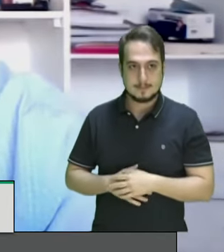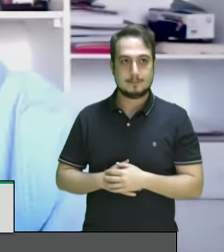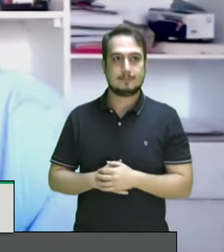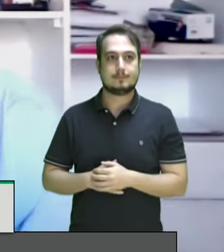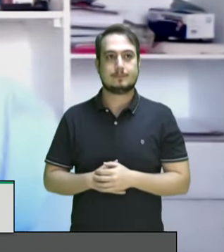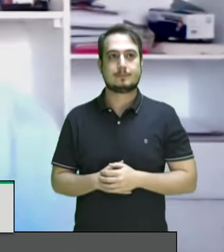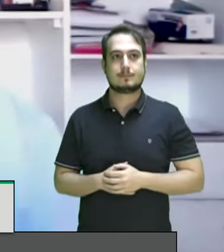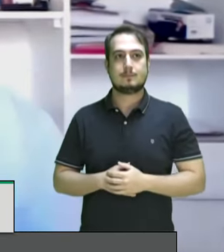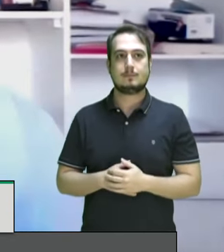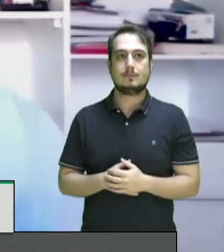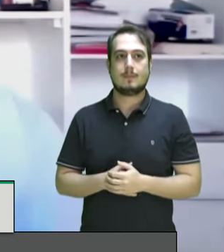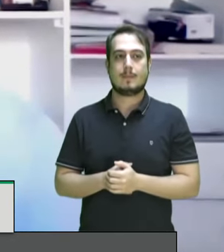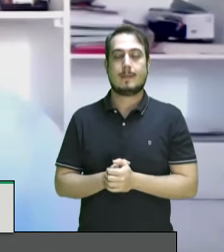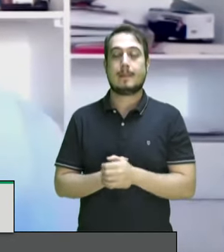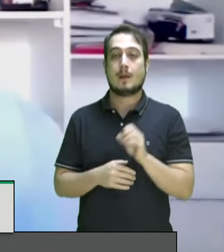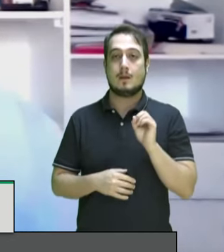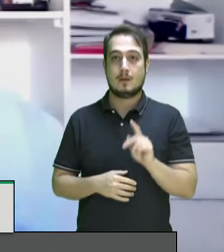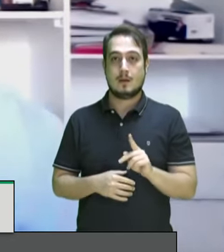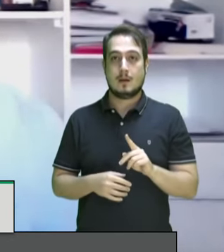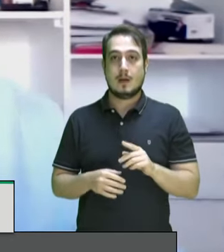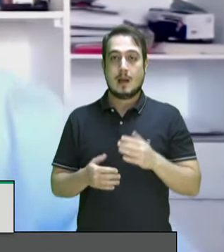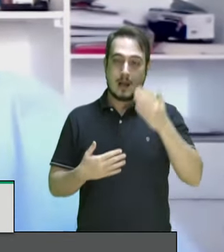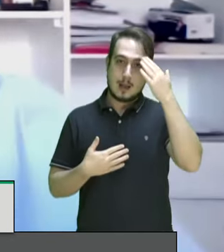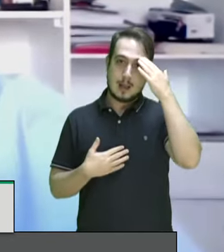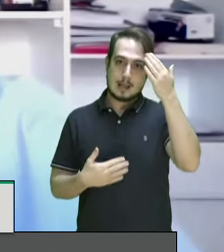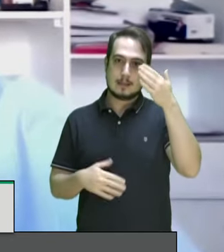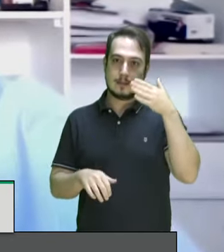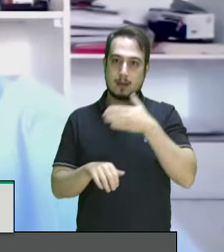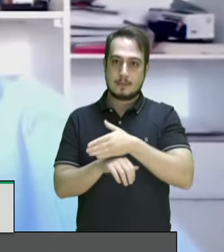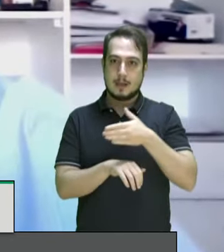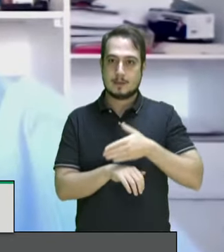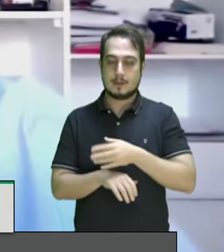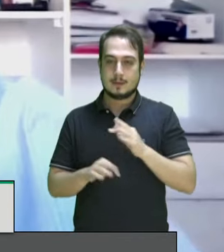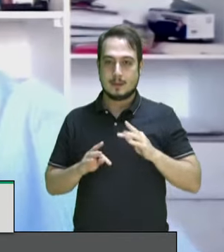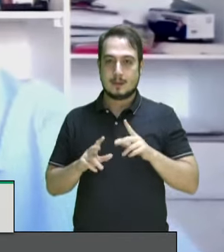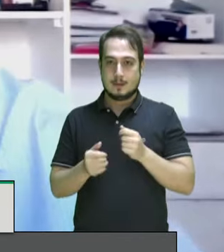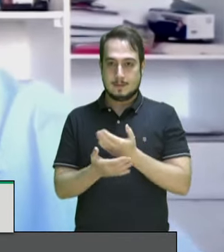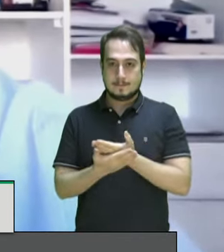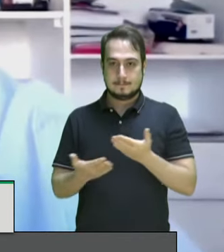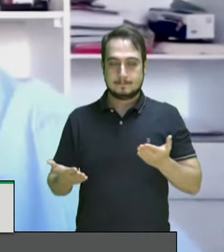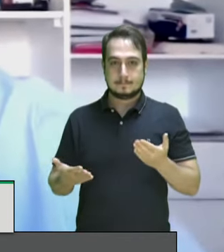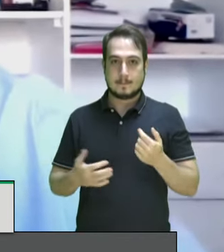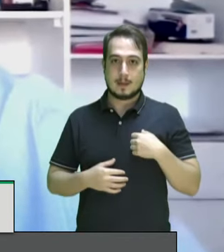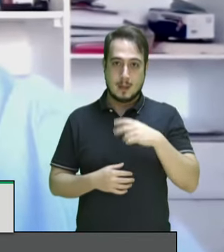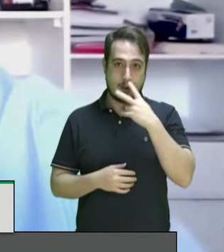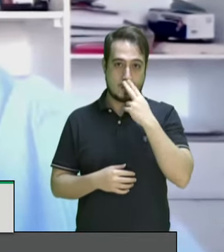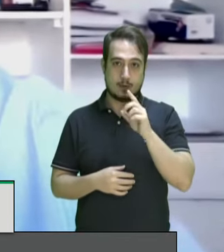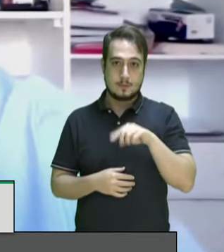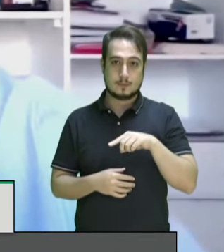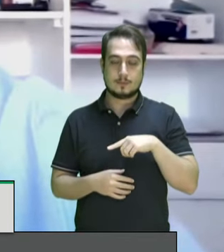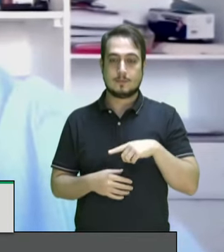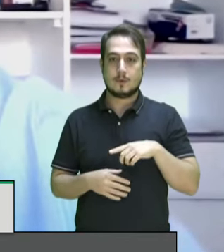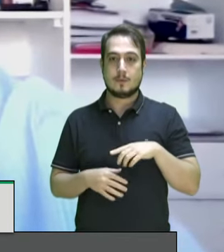igualitária. Ok? Então, agradeço demais a participação de todos e todas. Acho que foi uma sessão...